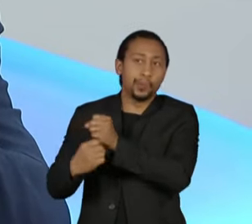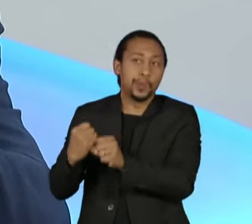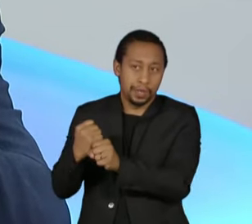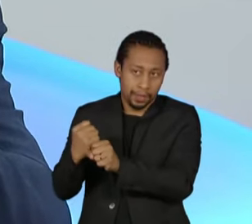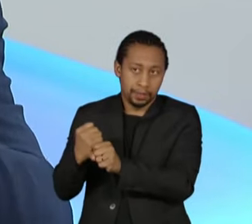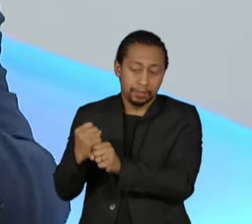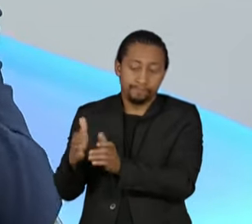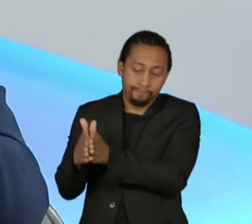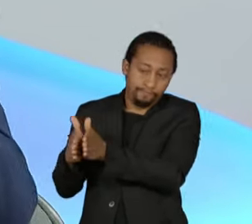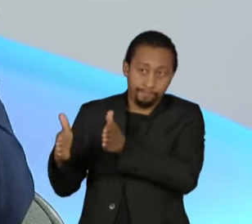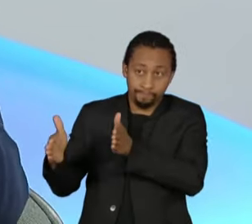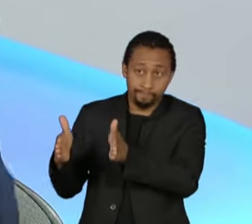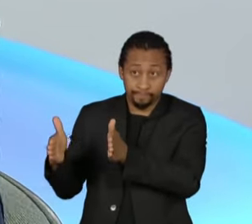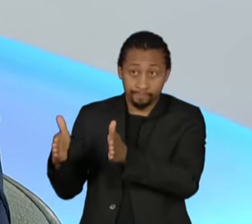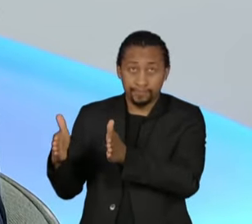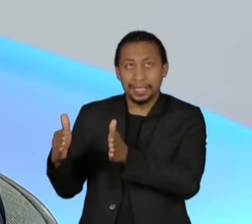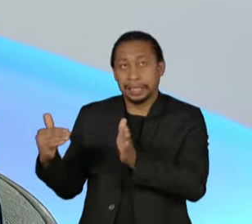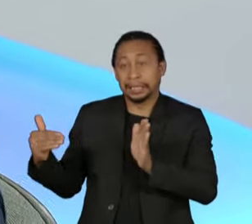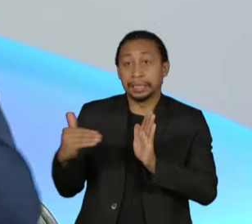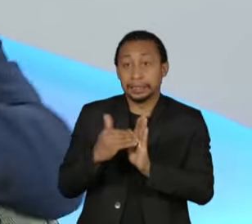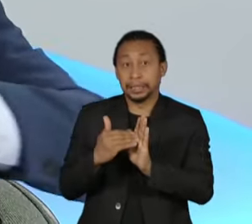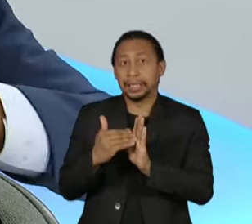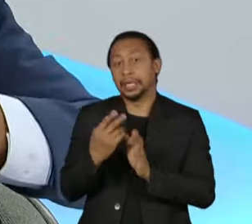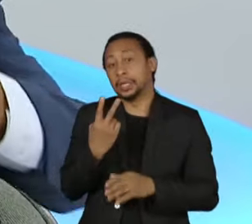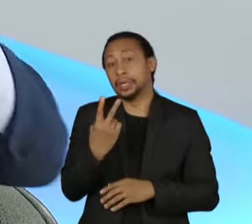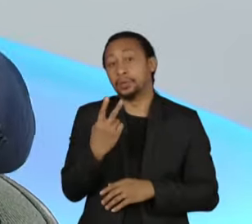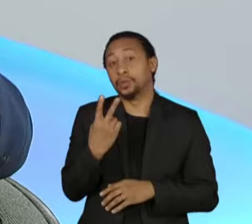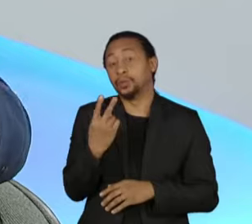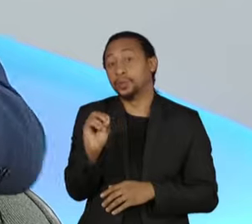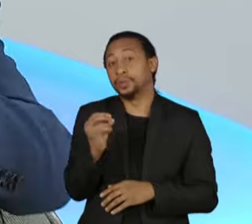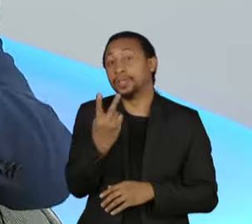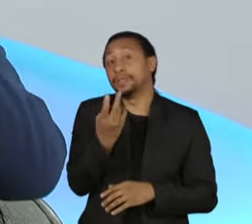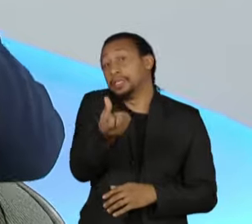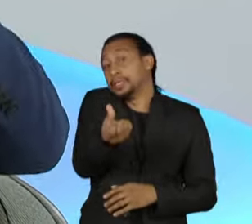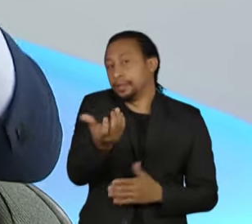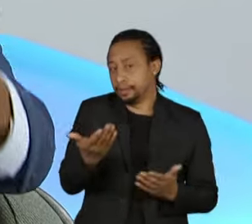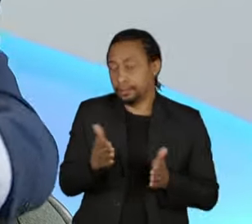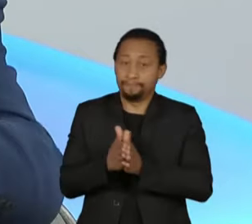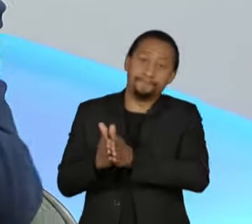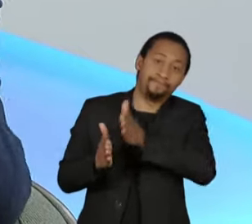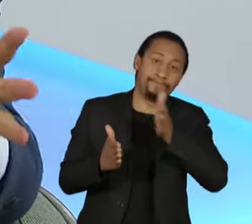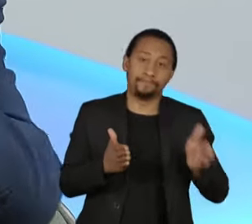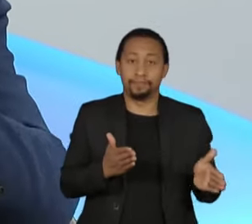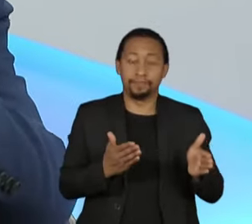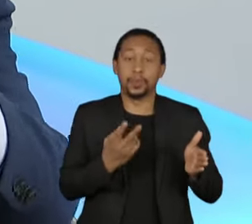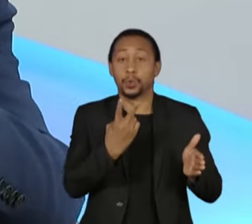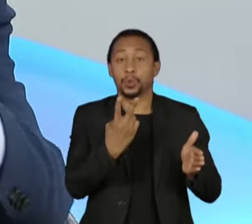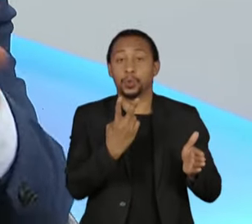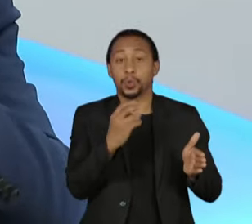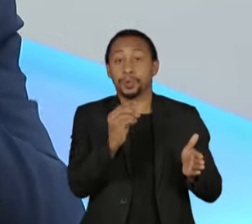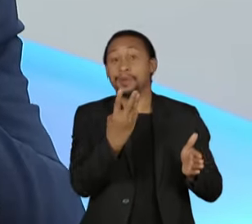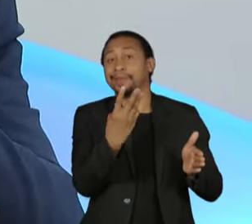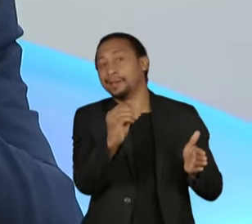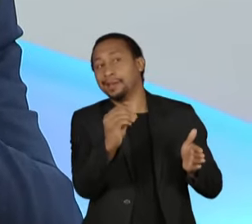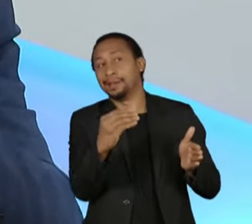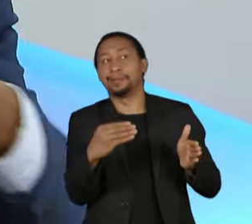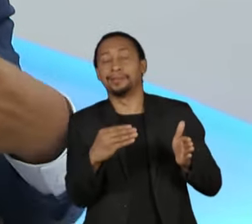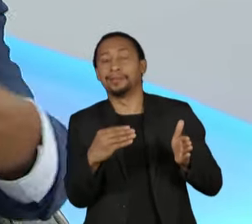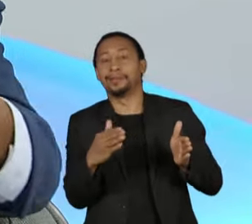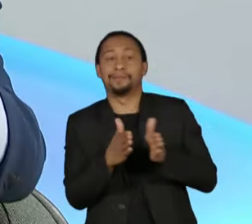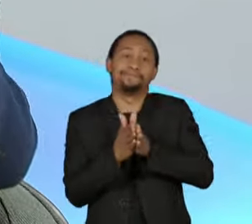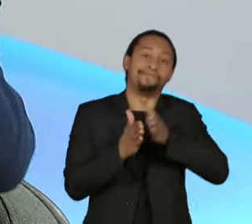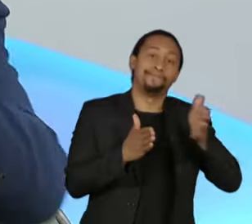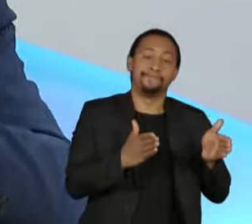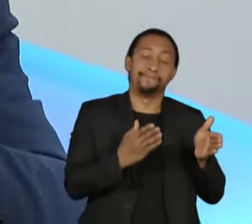o mandato, até 2026, até 2030 ou 35, a gente está trabalhando algumas